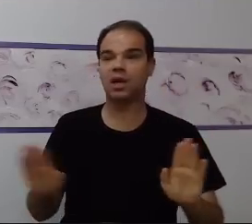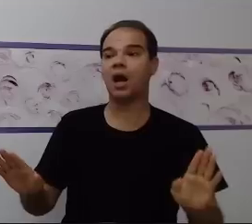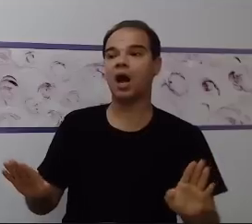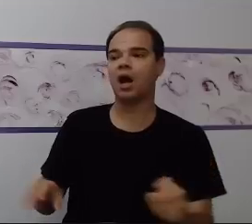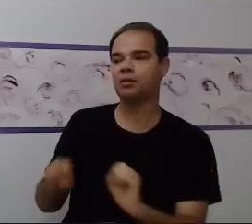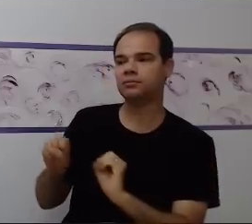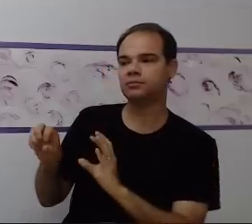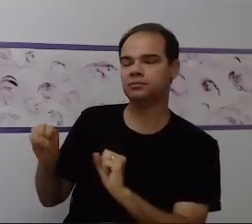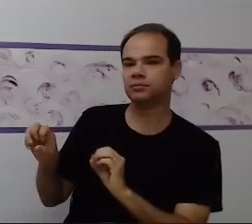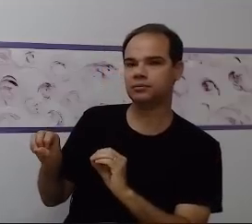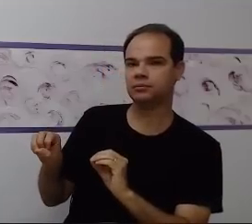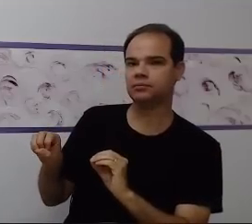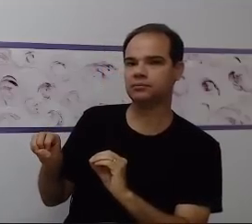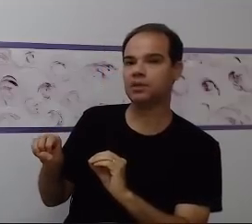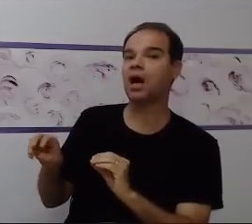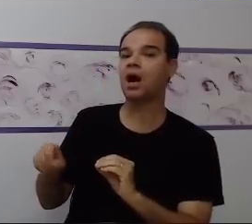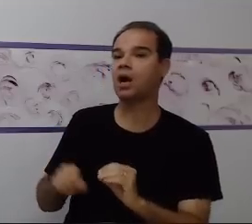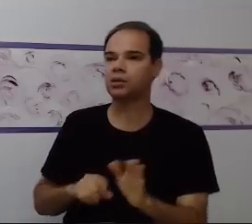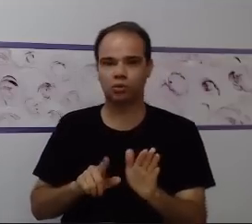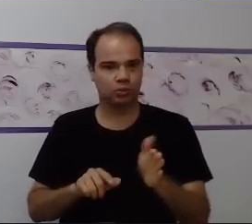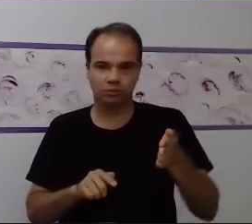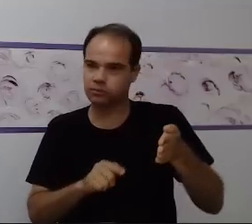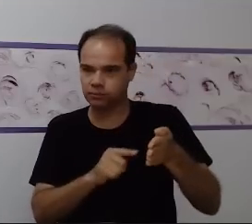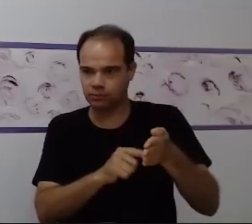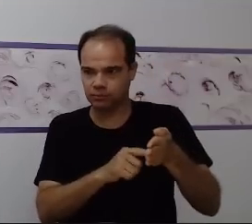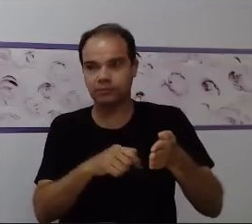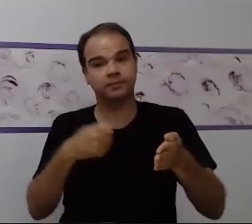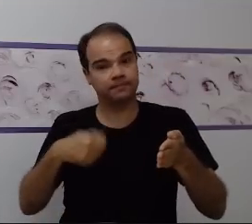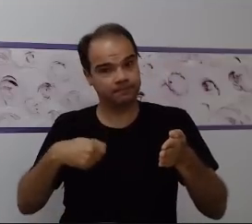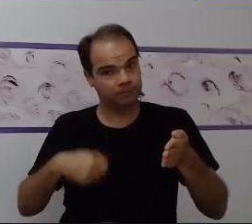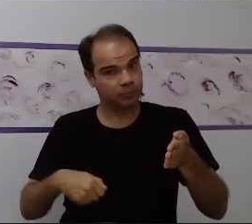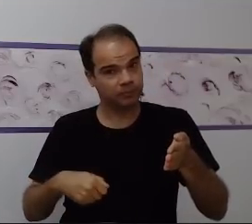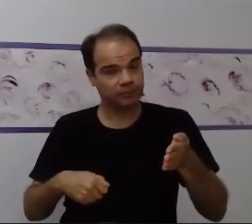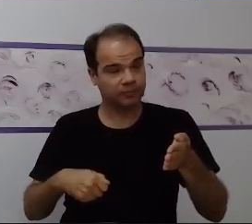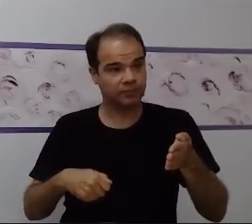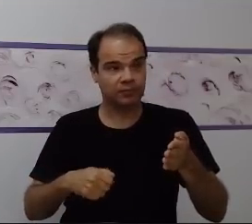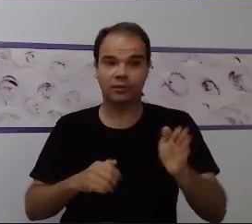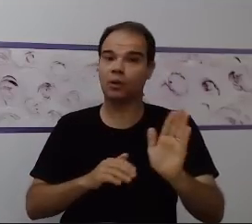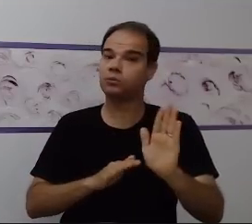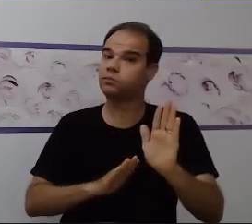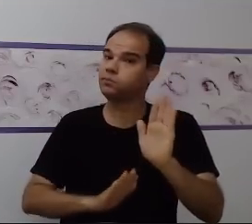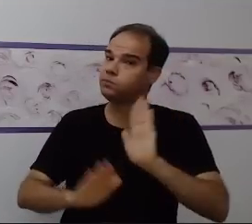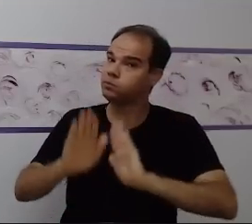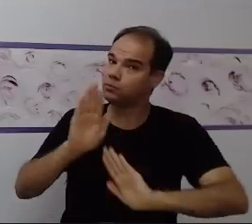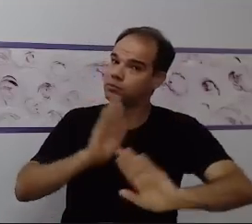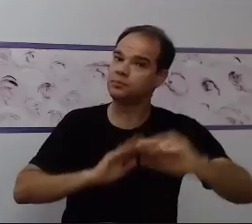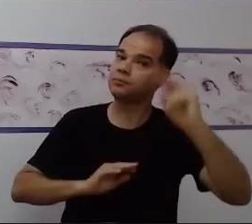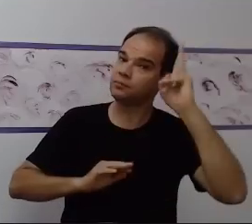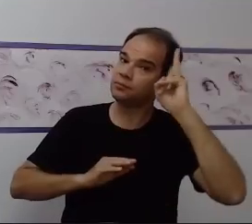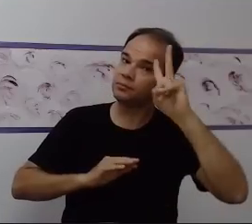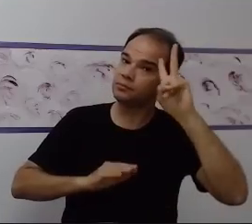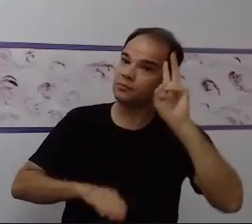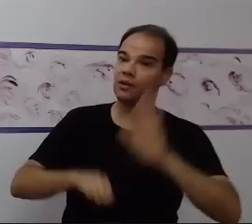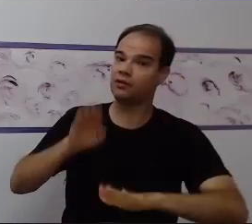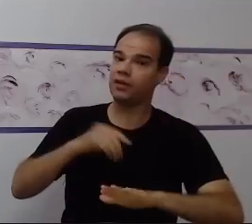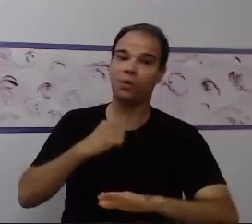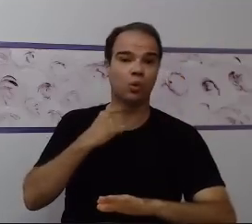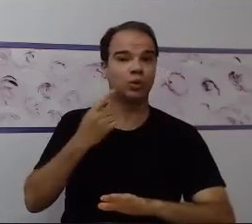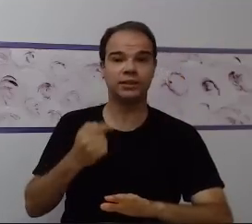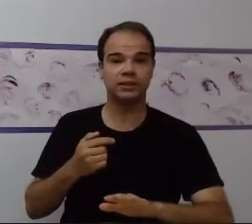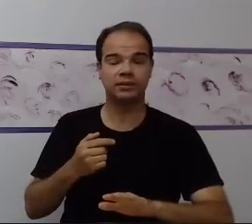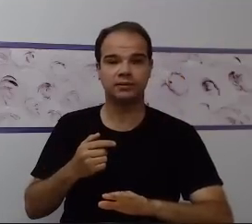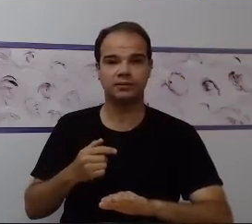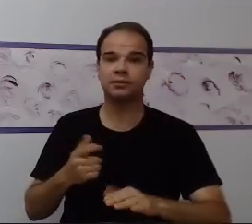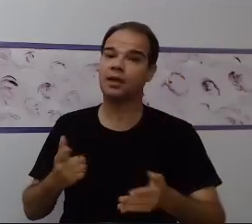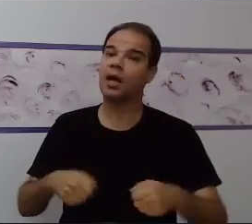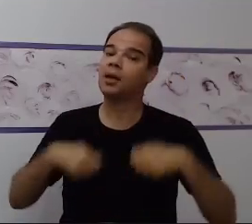e não vai favorecer o desempenho desses comandos. Então, a gente precisa lembrar que essa linguagem precisa vir